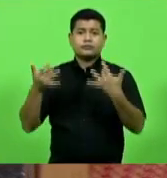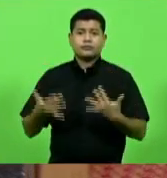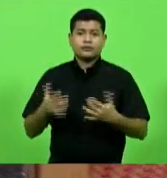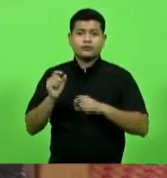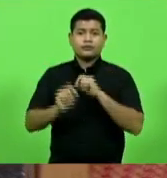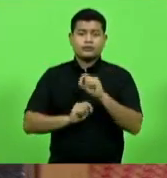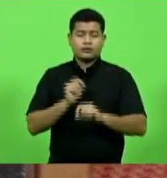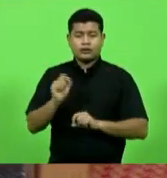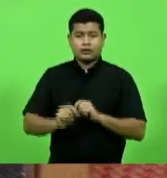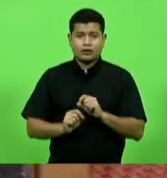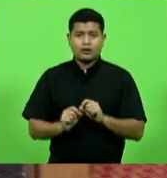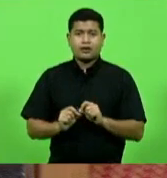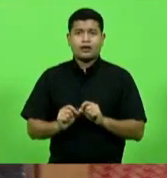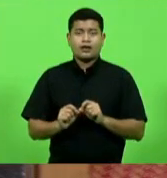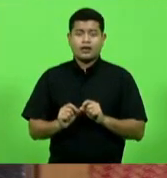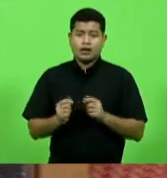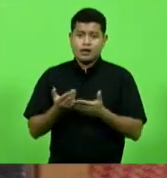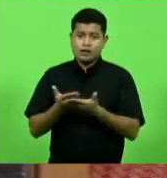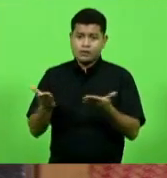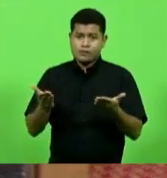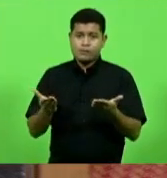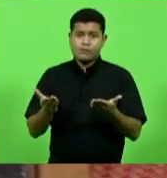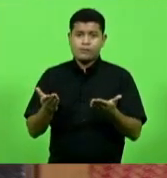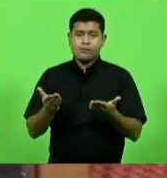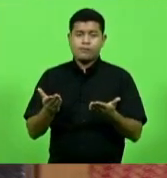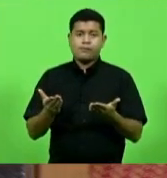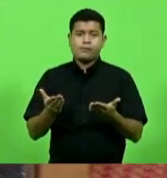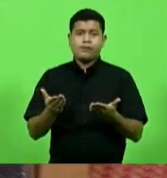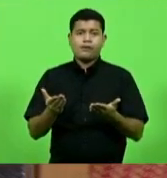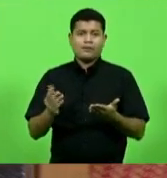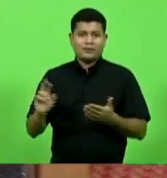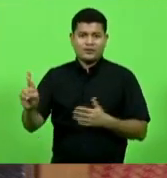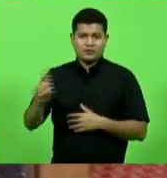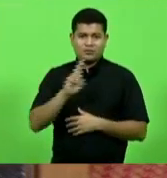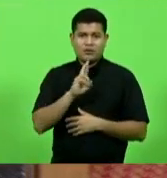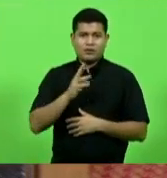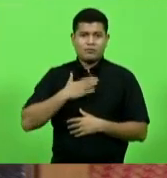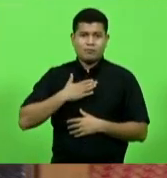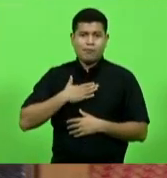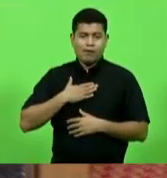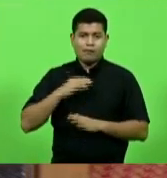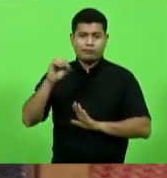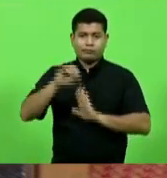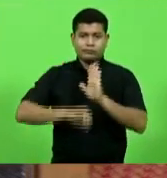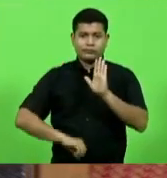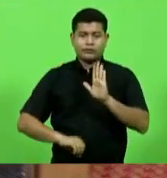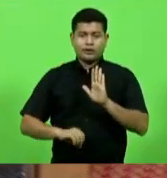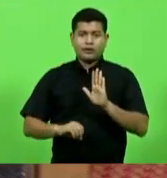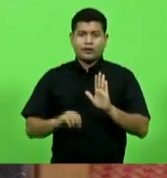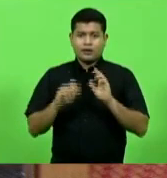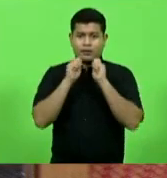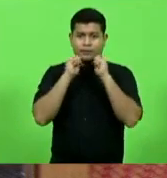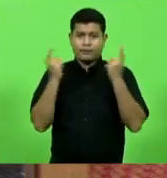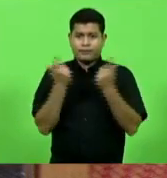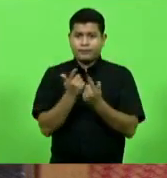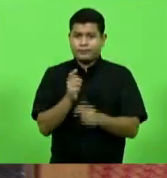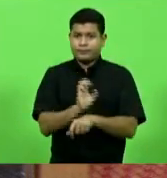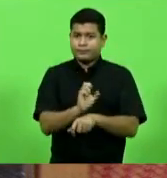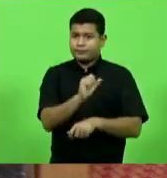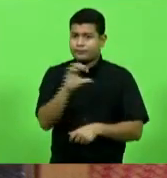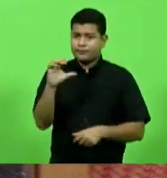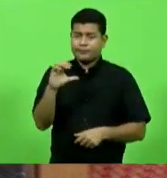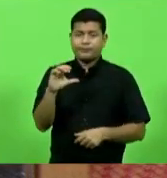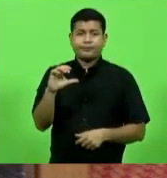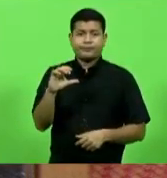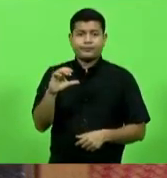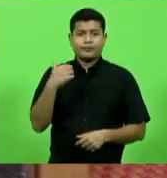presente processo sobre o ofício do deputado estadual Maurício Cudlar que Assembleia Legislativa Santa Catarina o